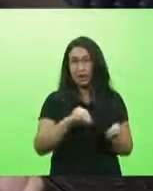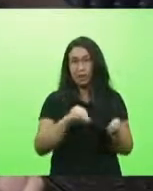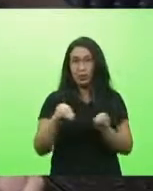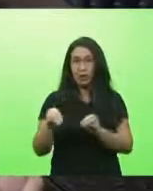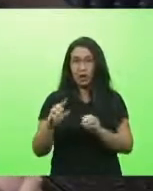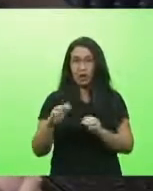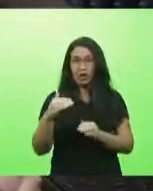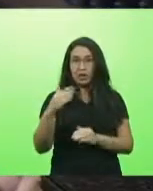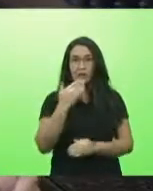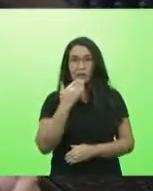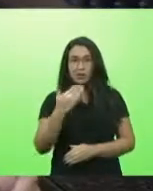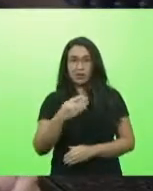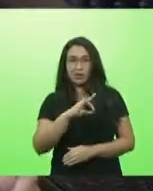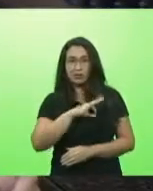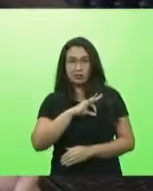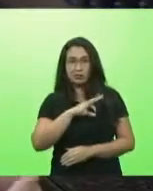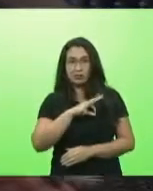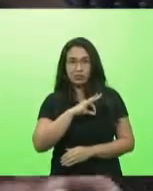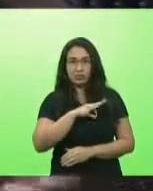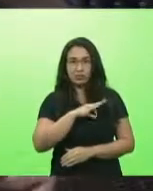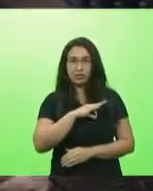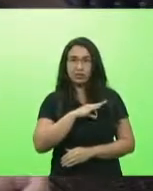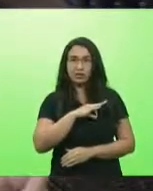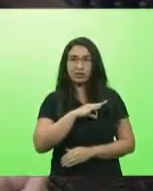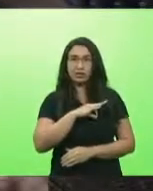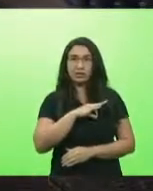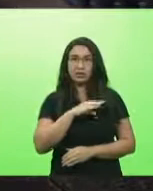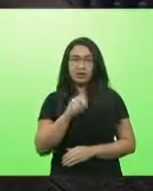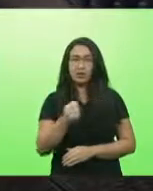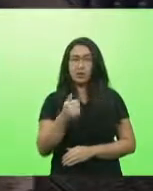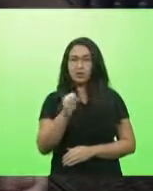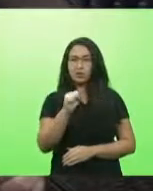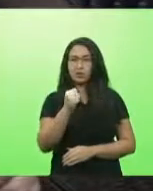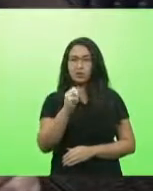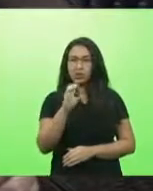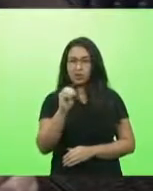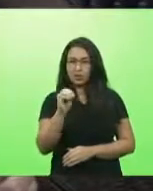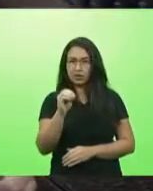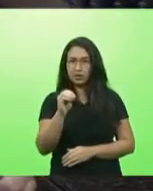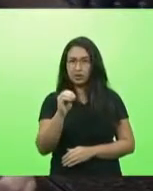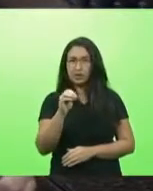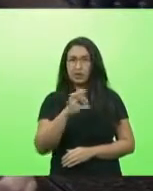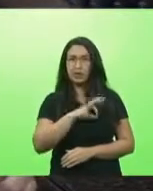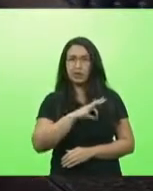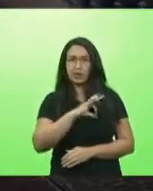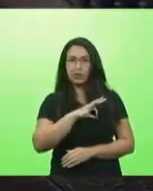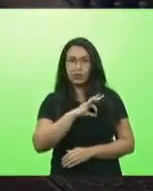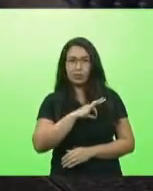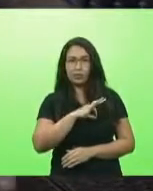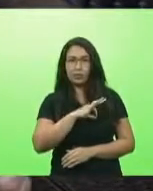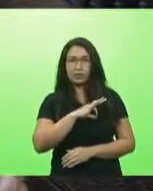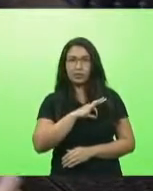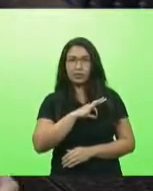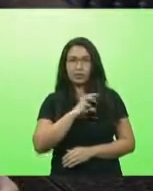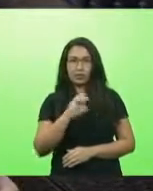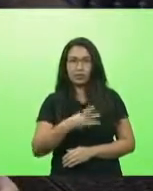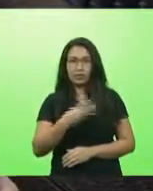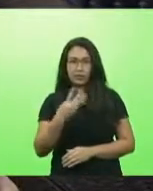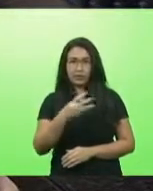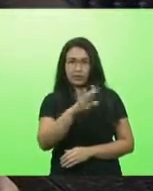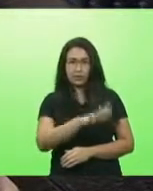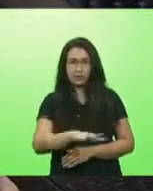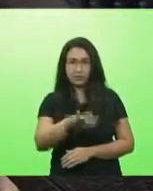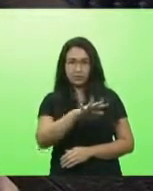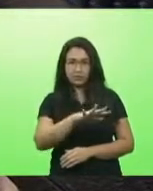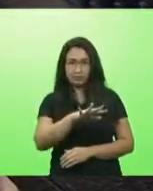polícia terceira companhia ali Itajaí quase 80 policiais para a terceira para a terceira região para a terceira região de polícia militar